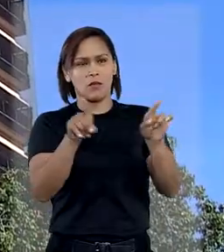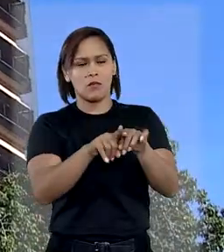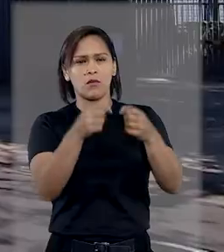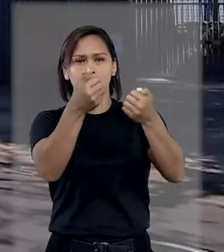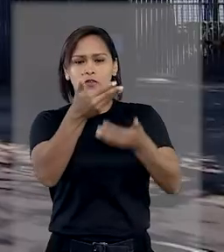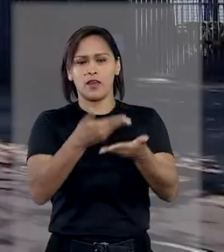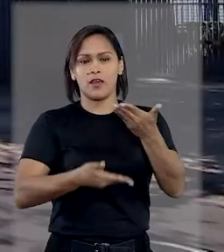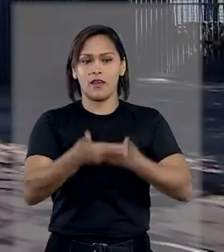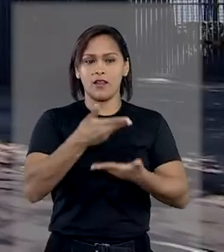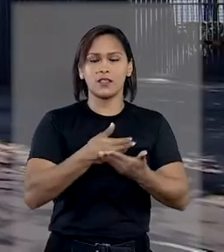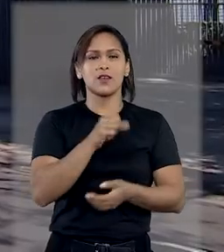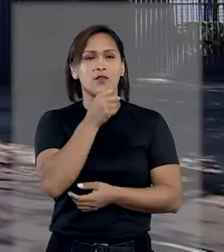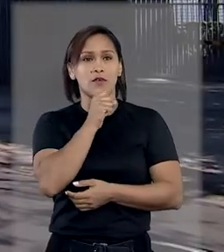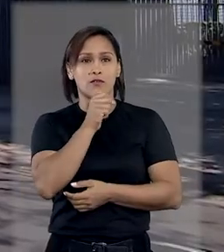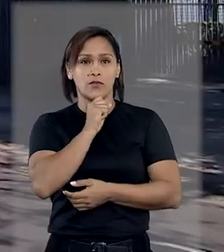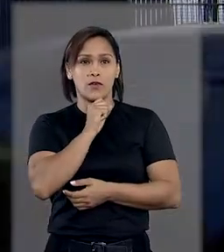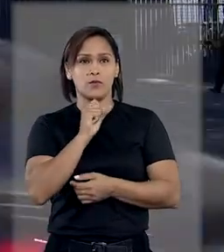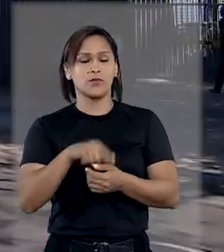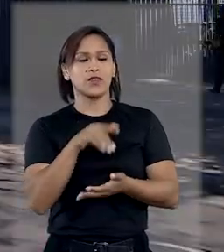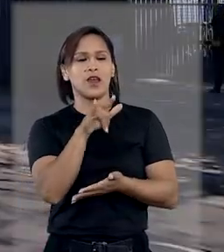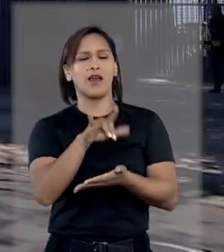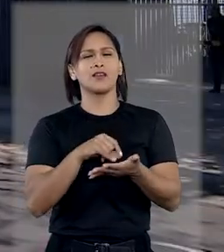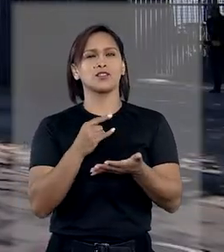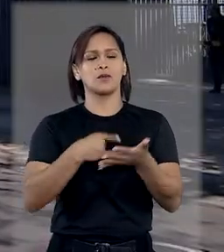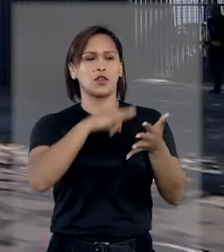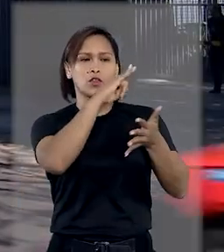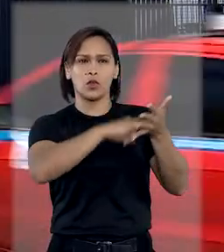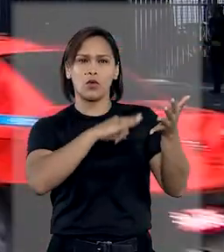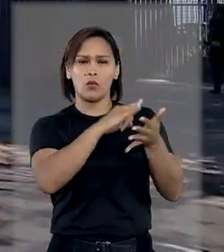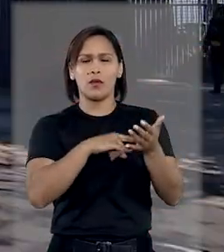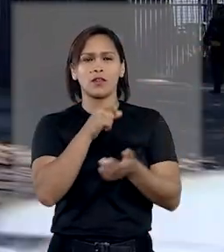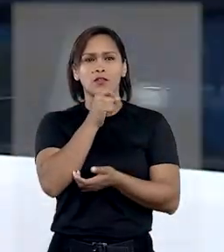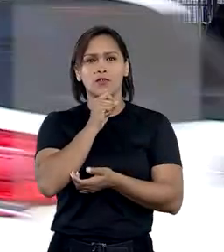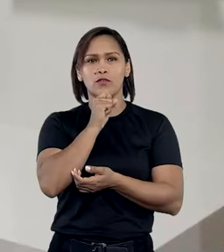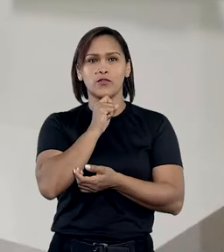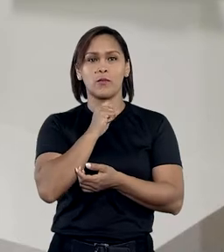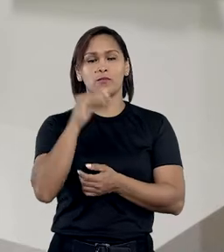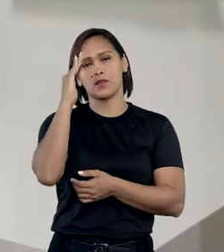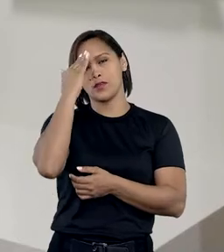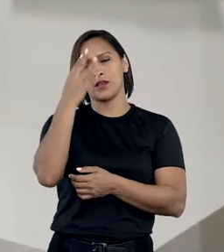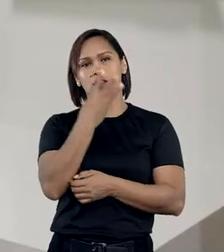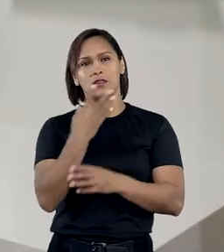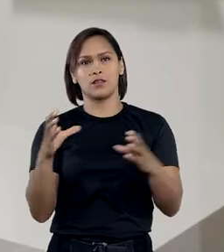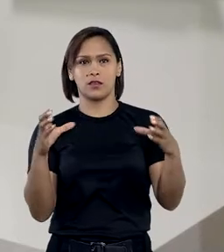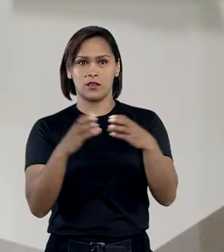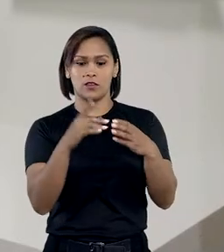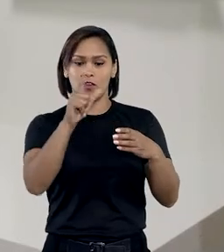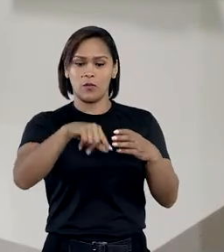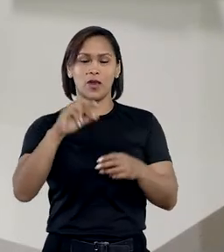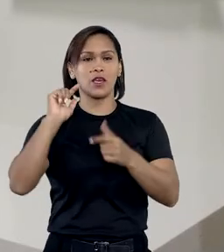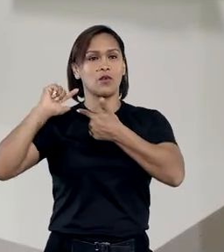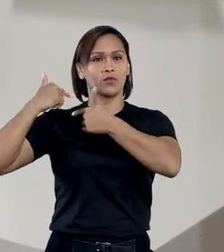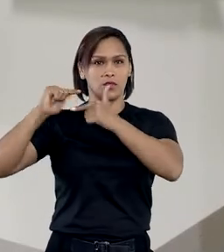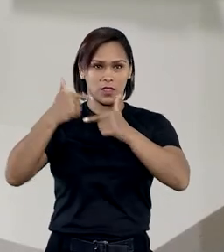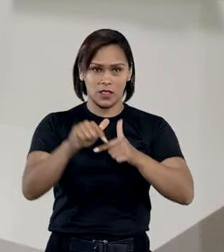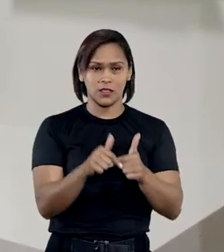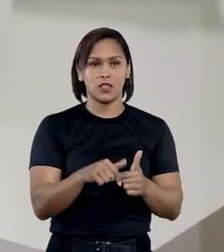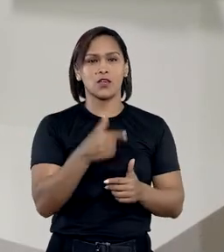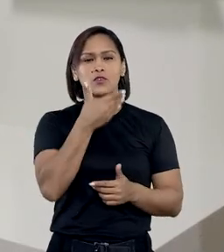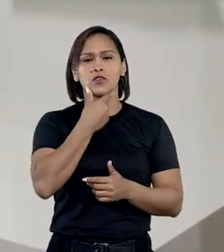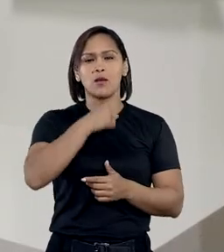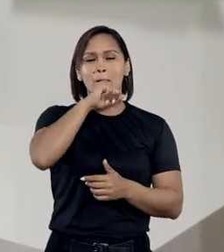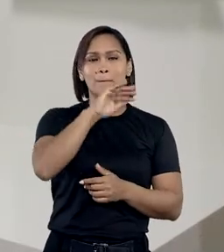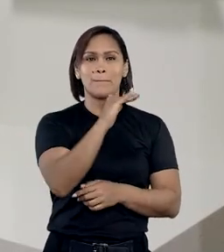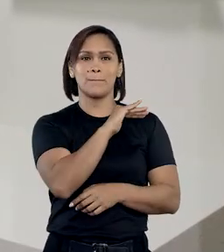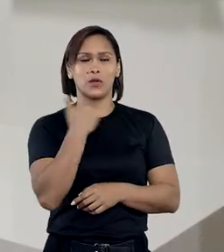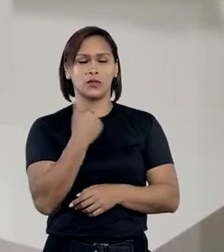reconhecida a relação com o suposto avô, a chamada relação à voenga. O entendimento da terceira turma é que os herdeiros de pai